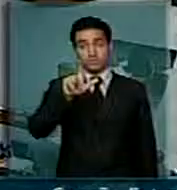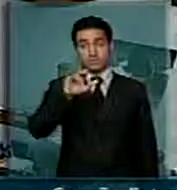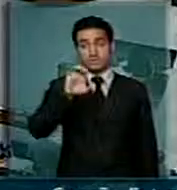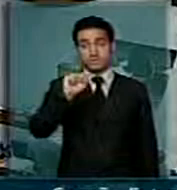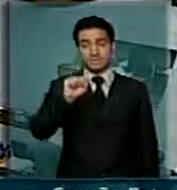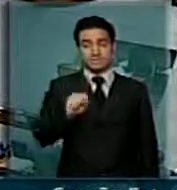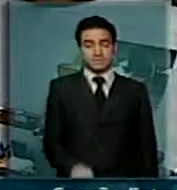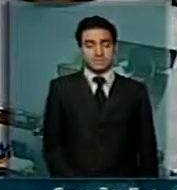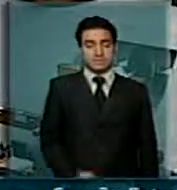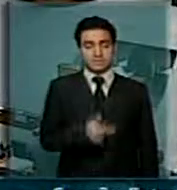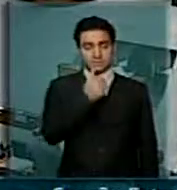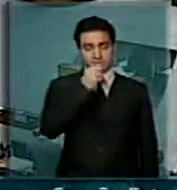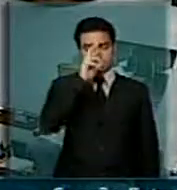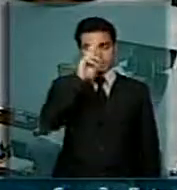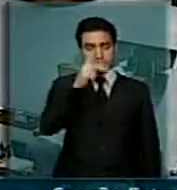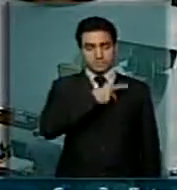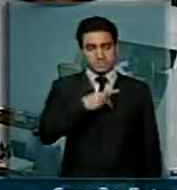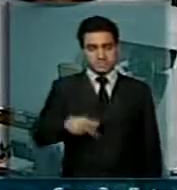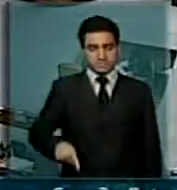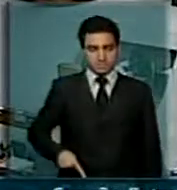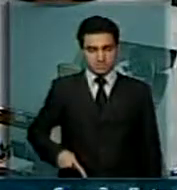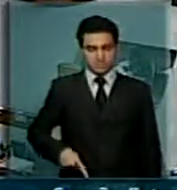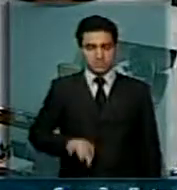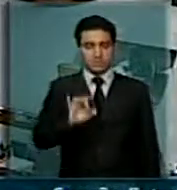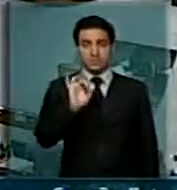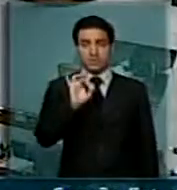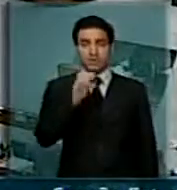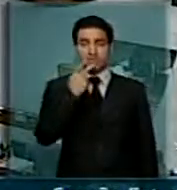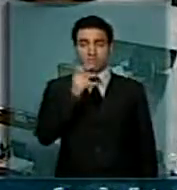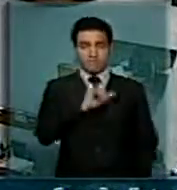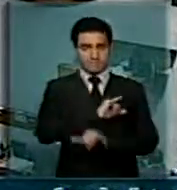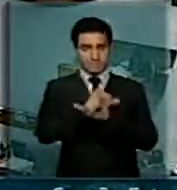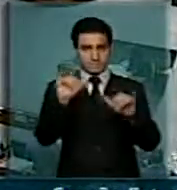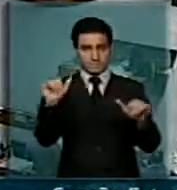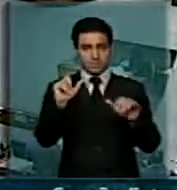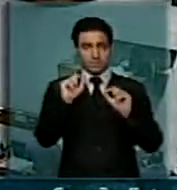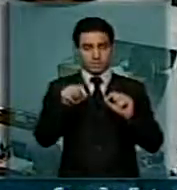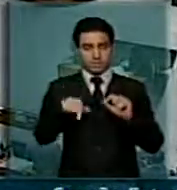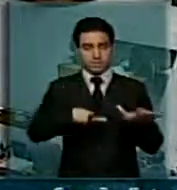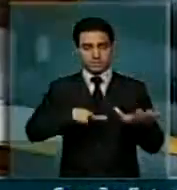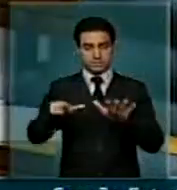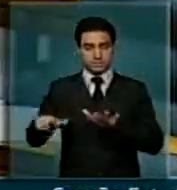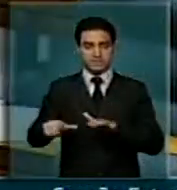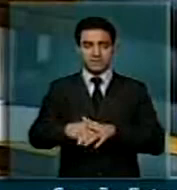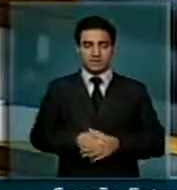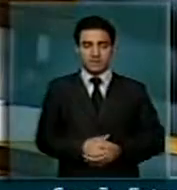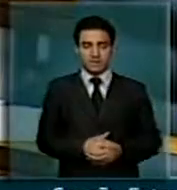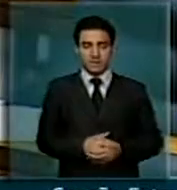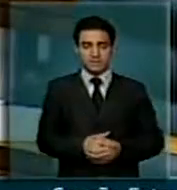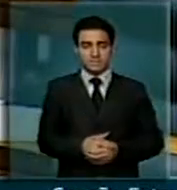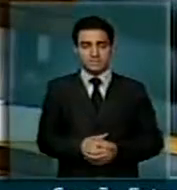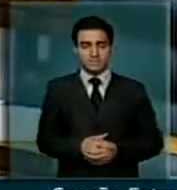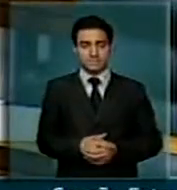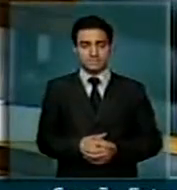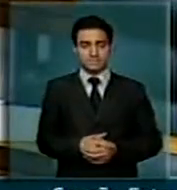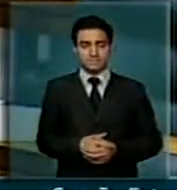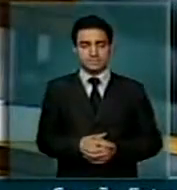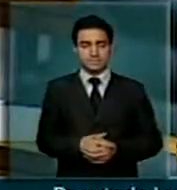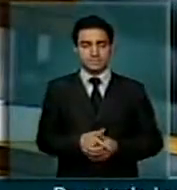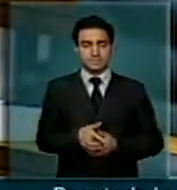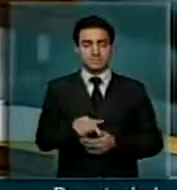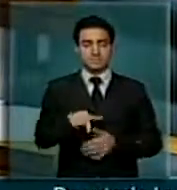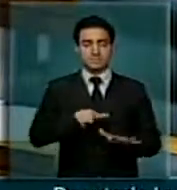Senhor presidente, apenas para comunicar que essa semana inicia o